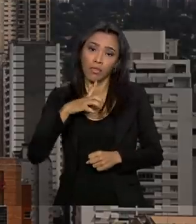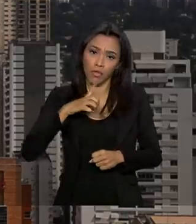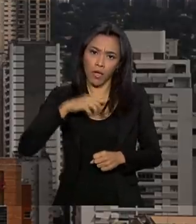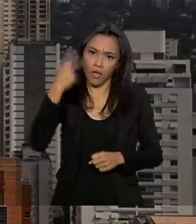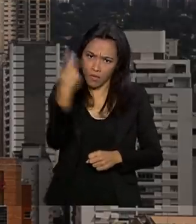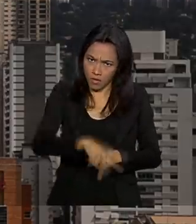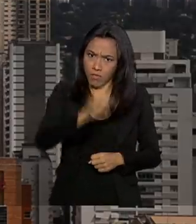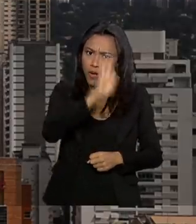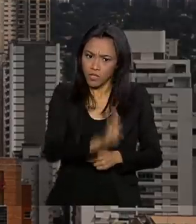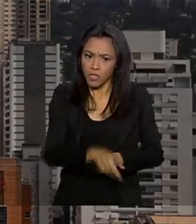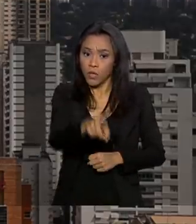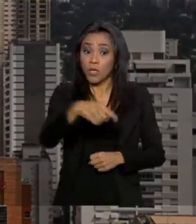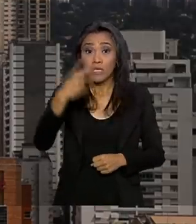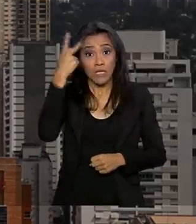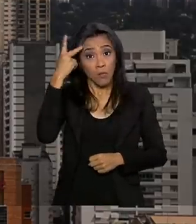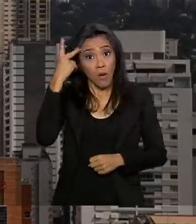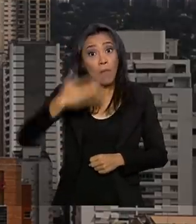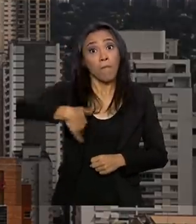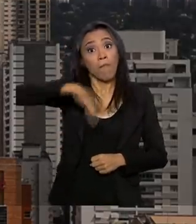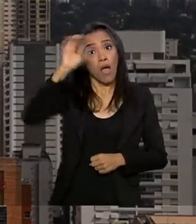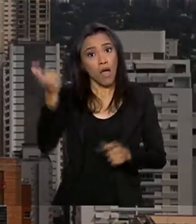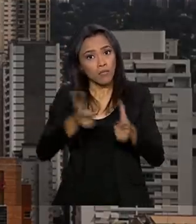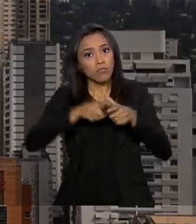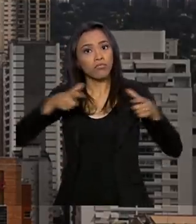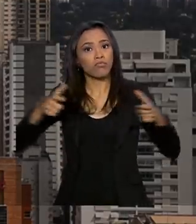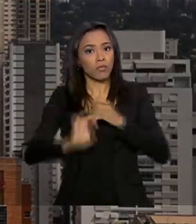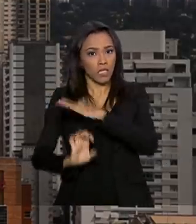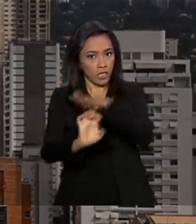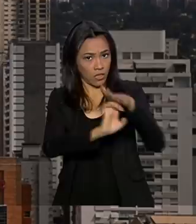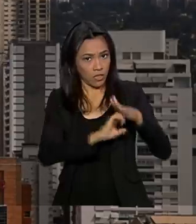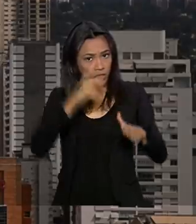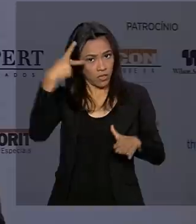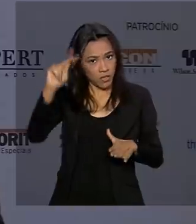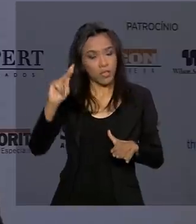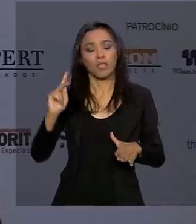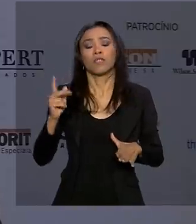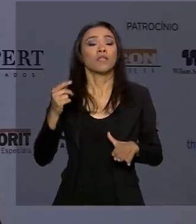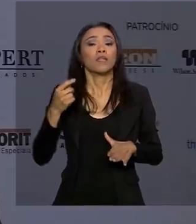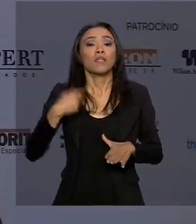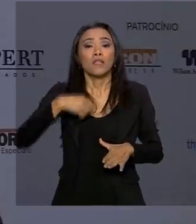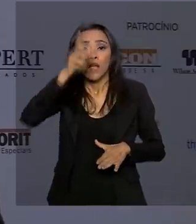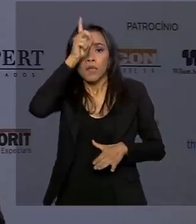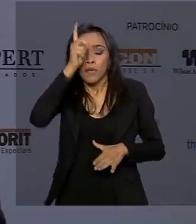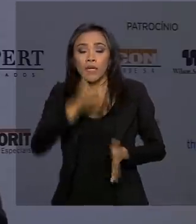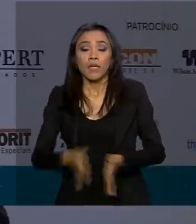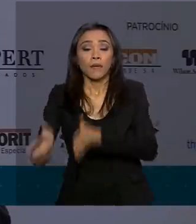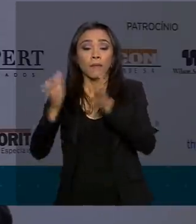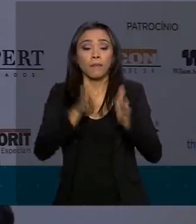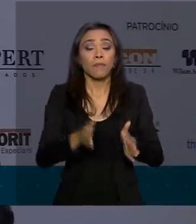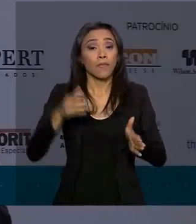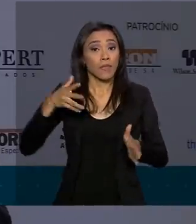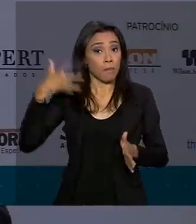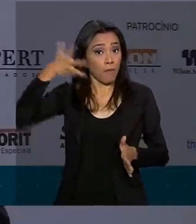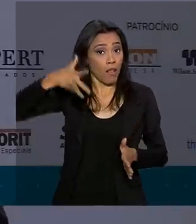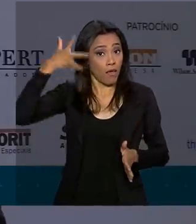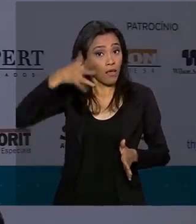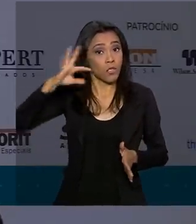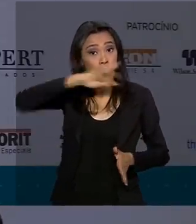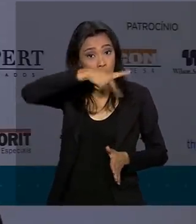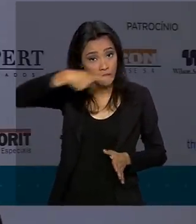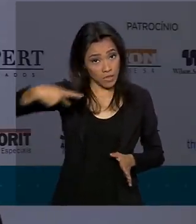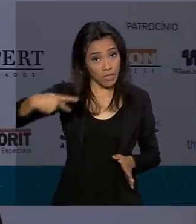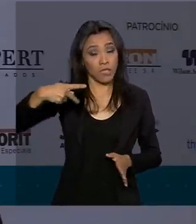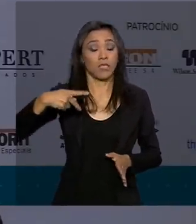cidade com maior produção industrial da Alemanha fora do país europeu. Durante a palestra, o presidente em exercício destacou a